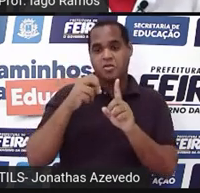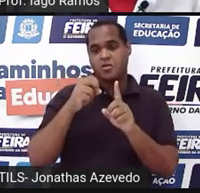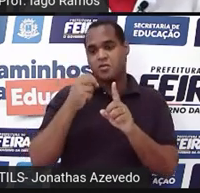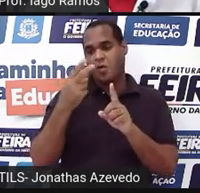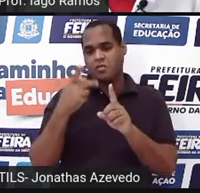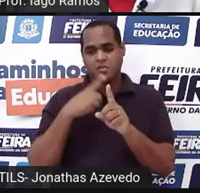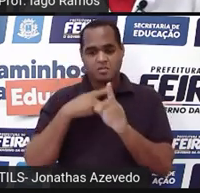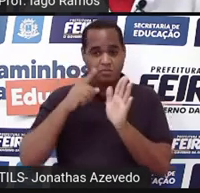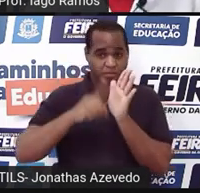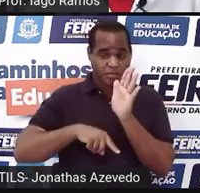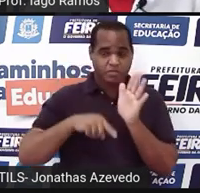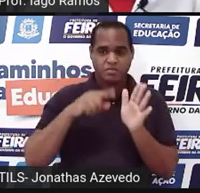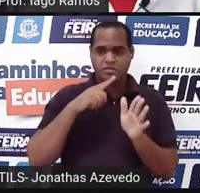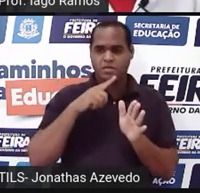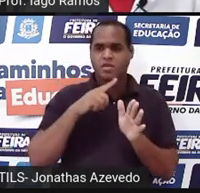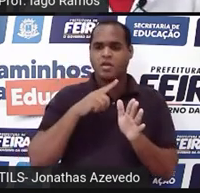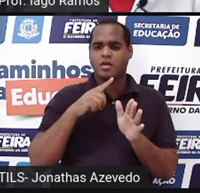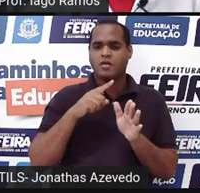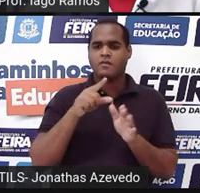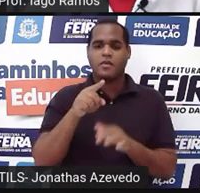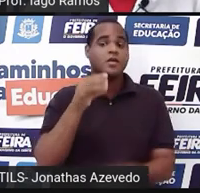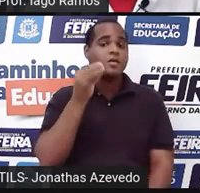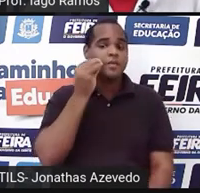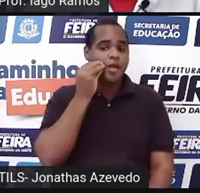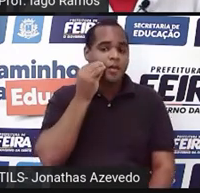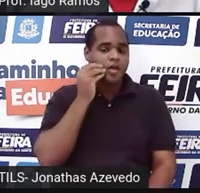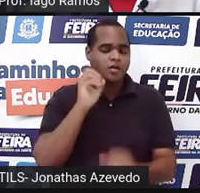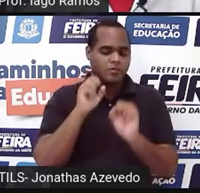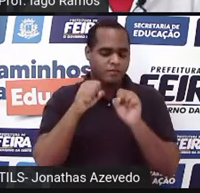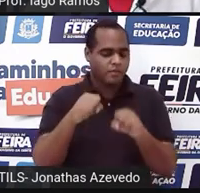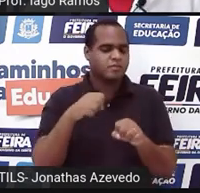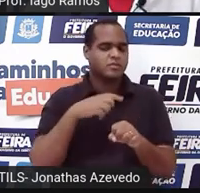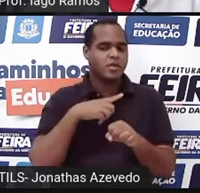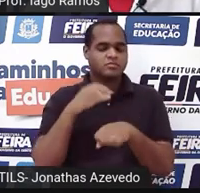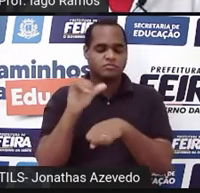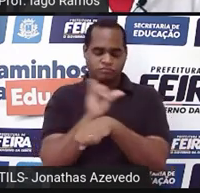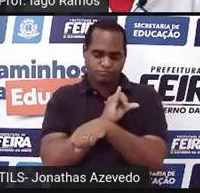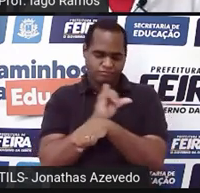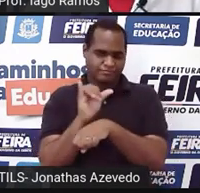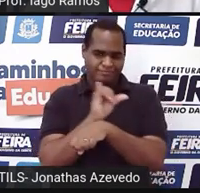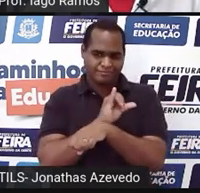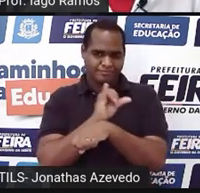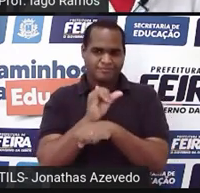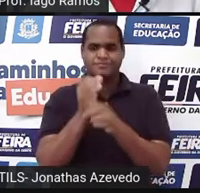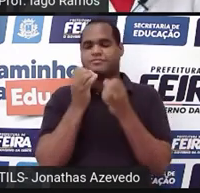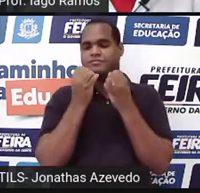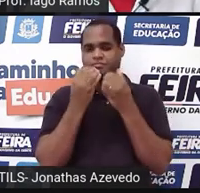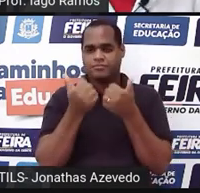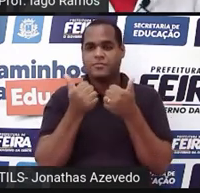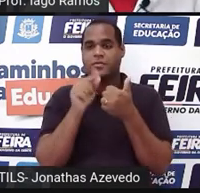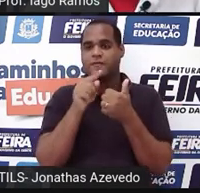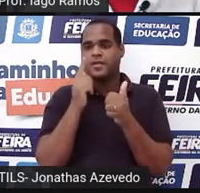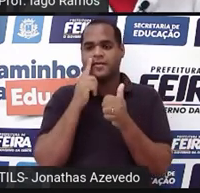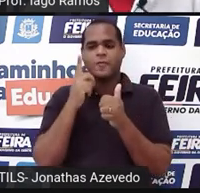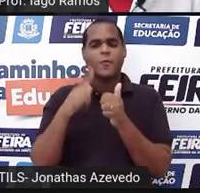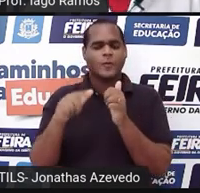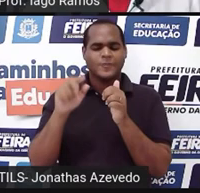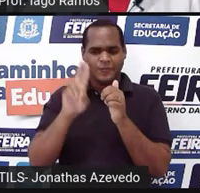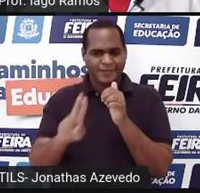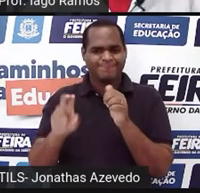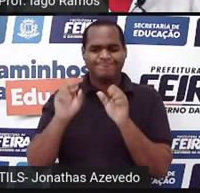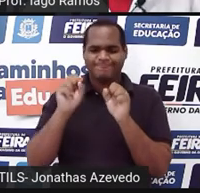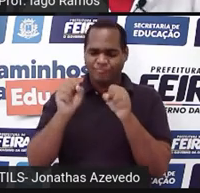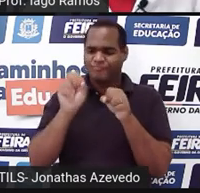conta de menos, tenta usar essa estratégia, tá bom? Porque aí, quanto mais você usar ela,